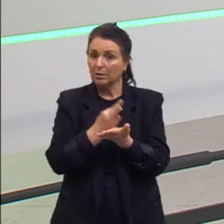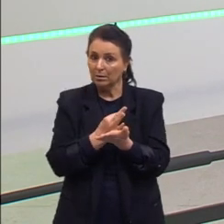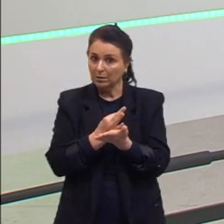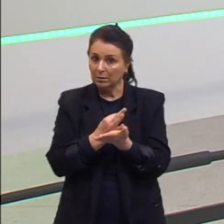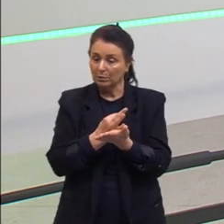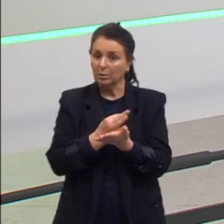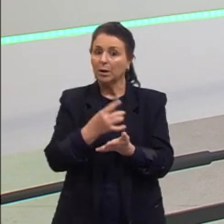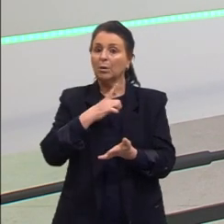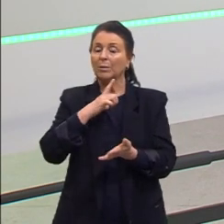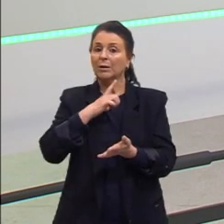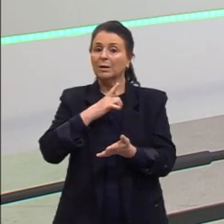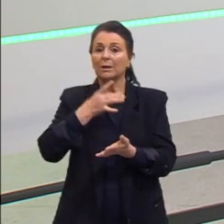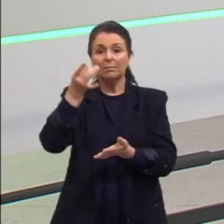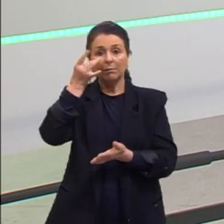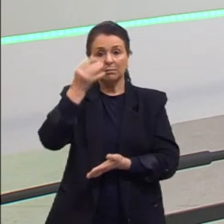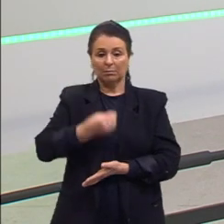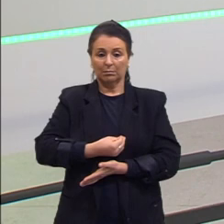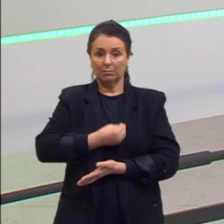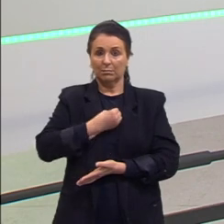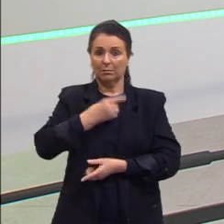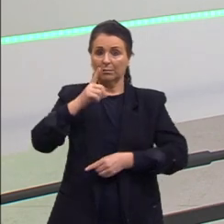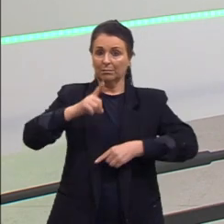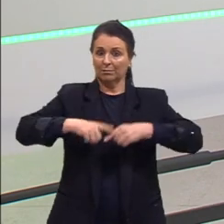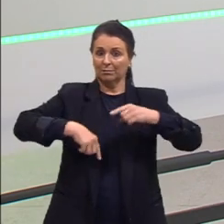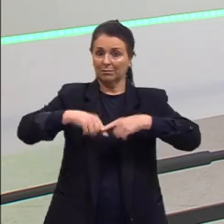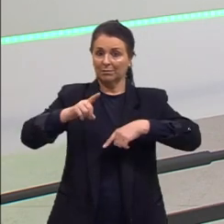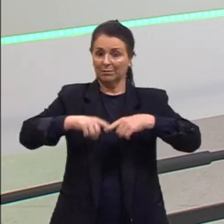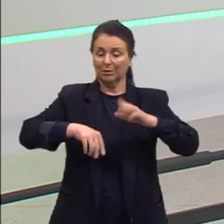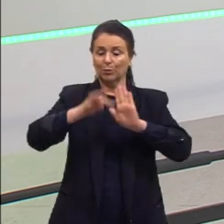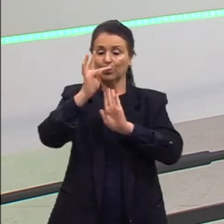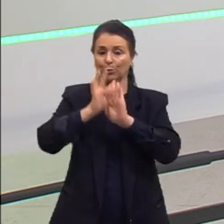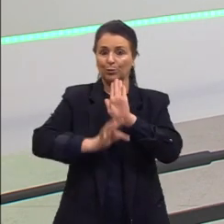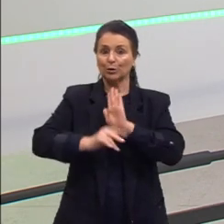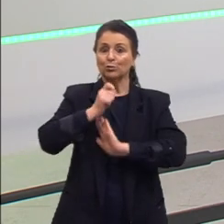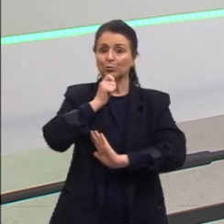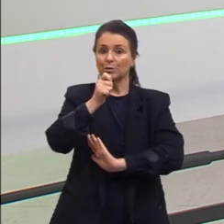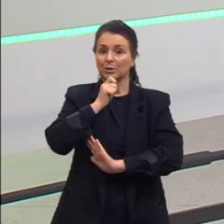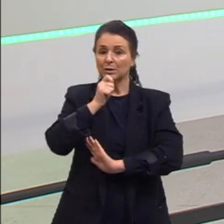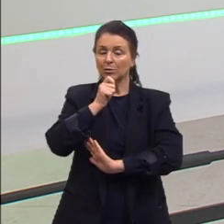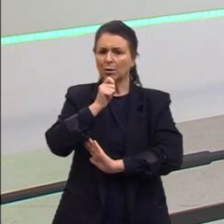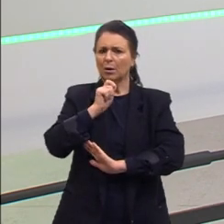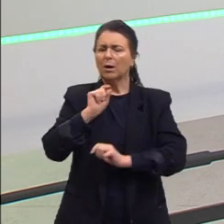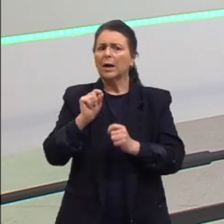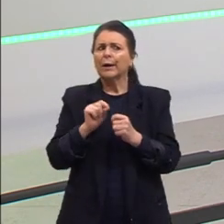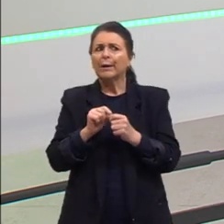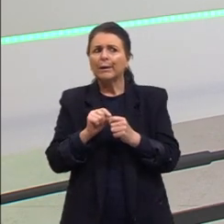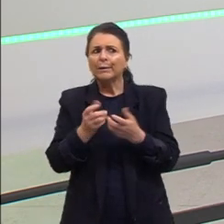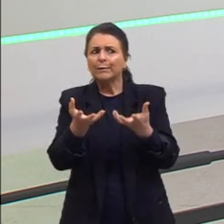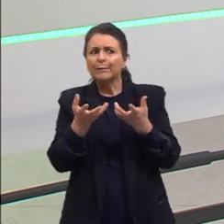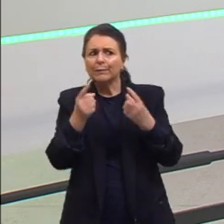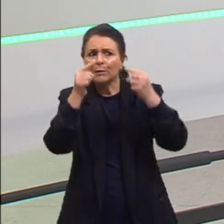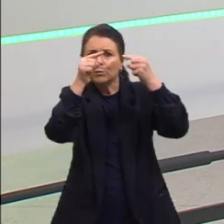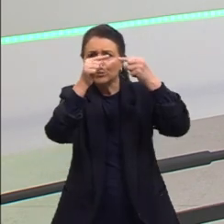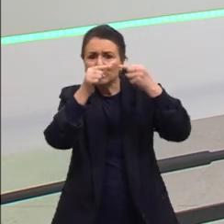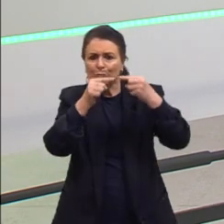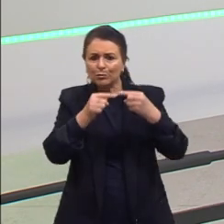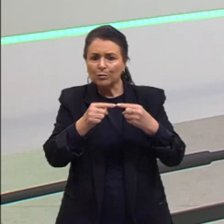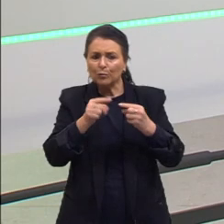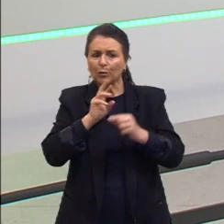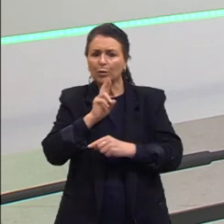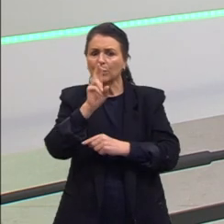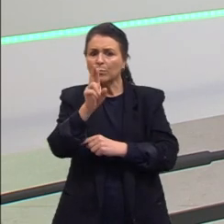existe enquanto material. O texto jornalístico, ele é um texto que visa responder algumas